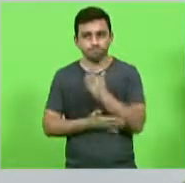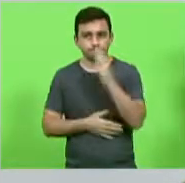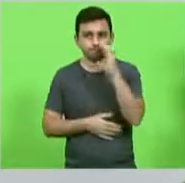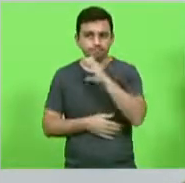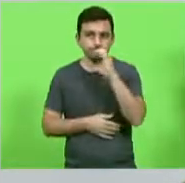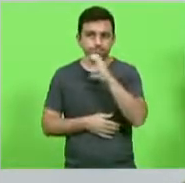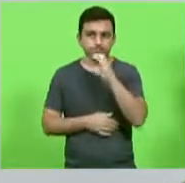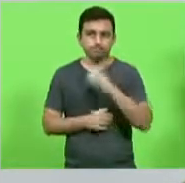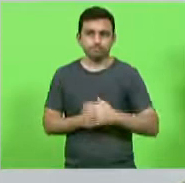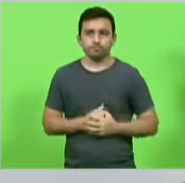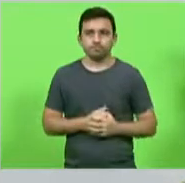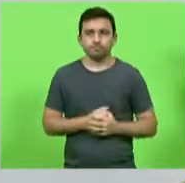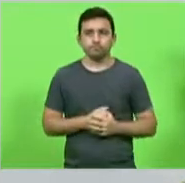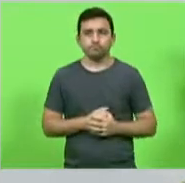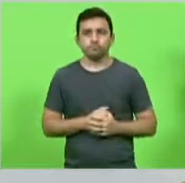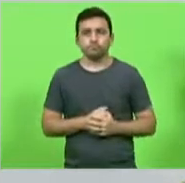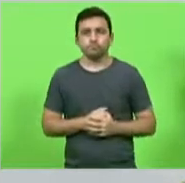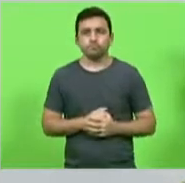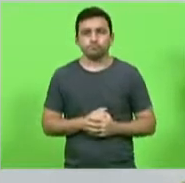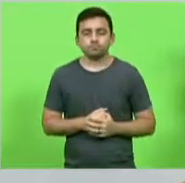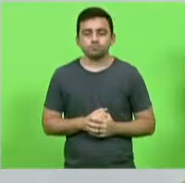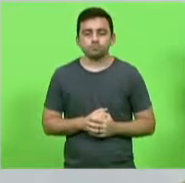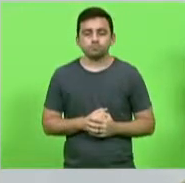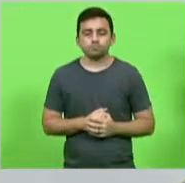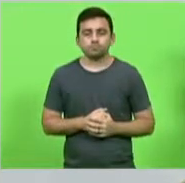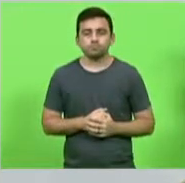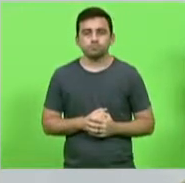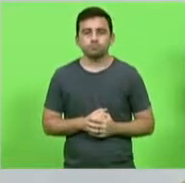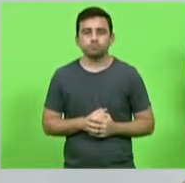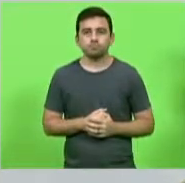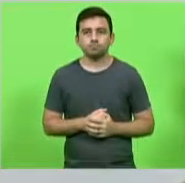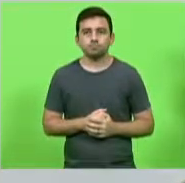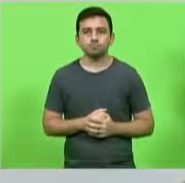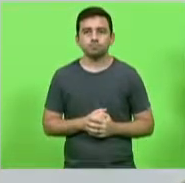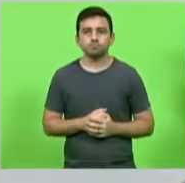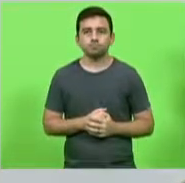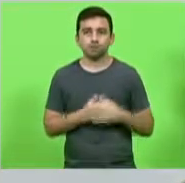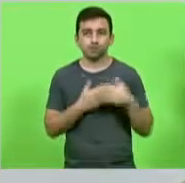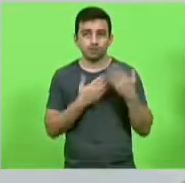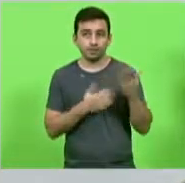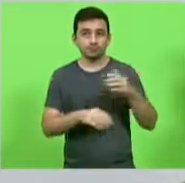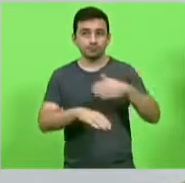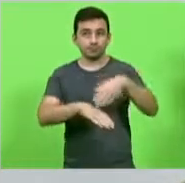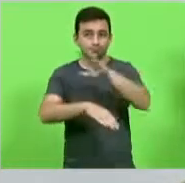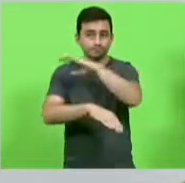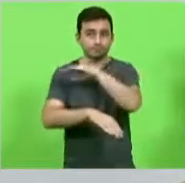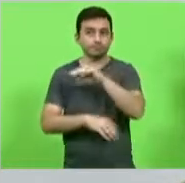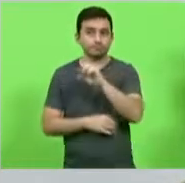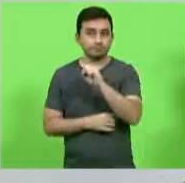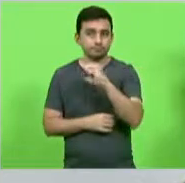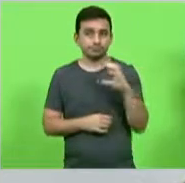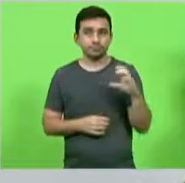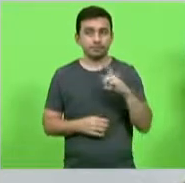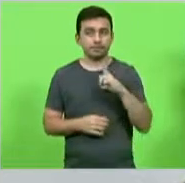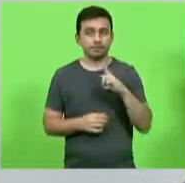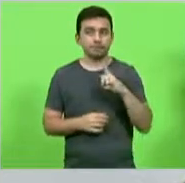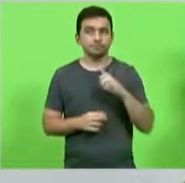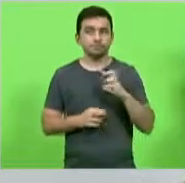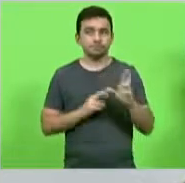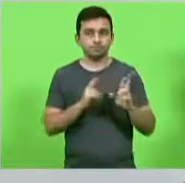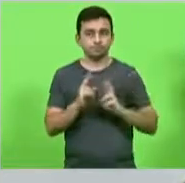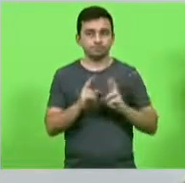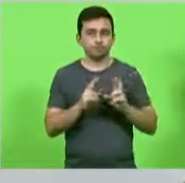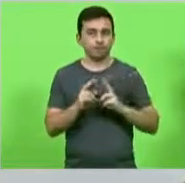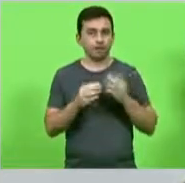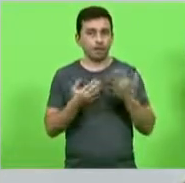esse derrubado do veto pois bem lá na Serra Catarinense senhor presidente nós temos uma rodovia que ela